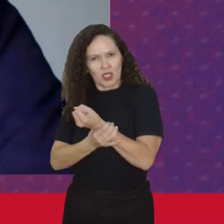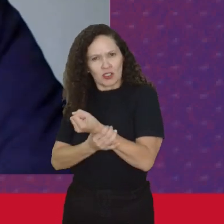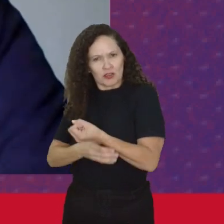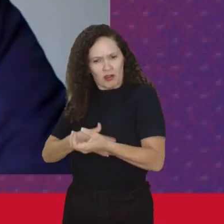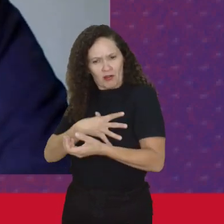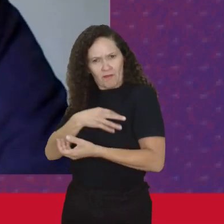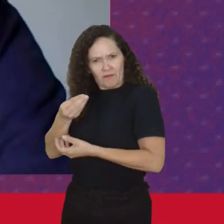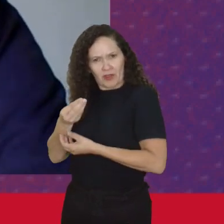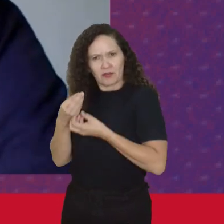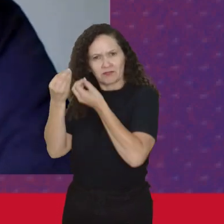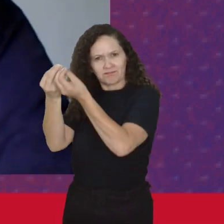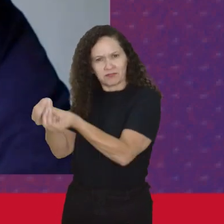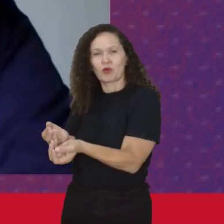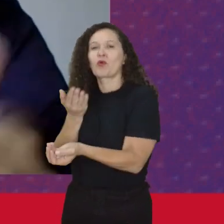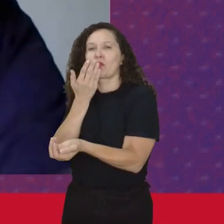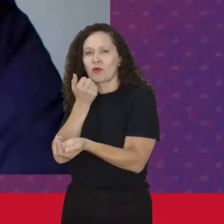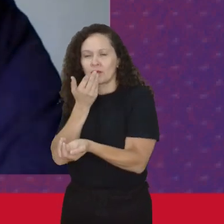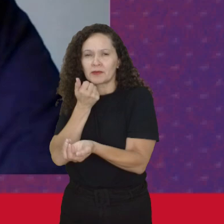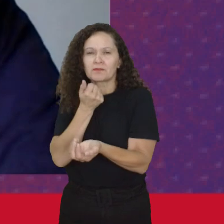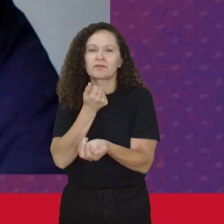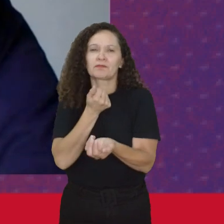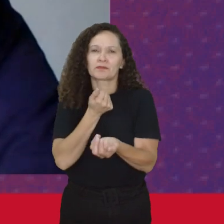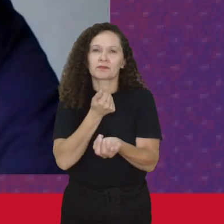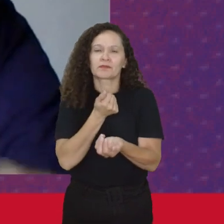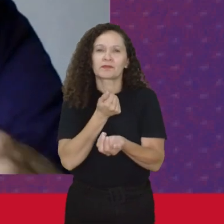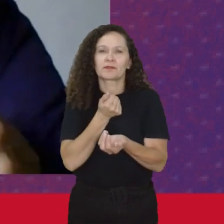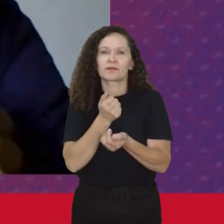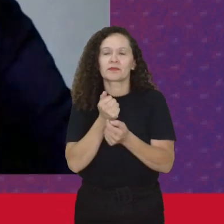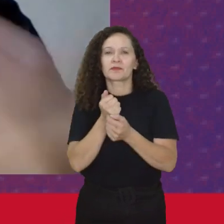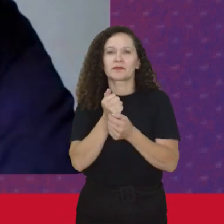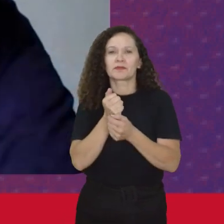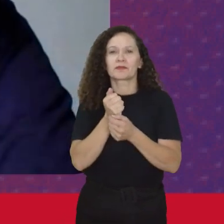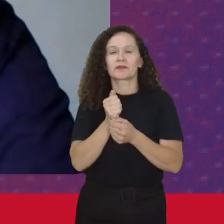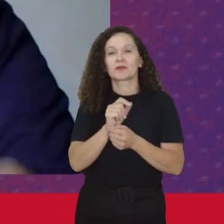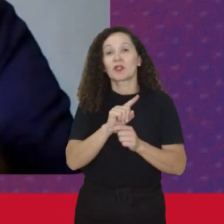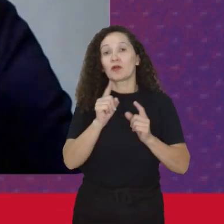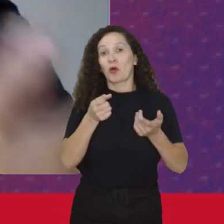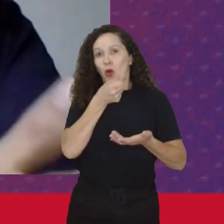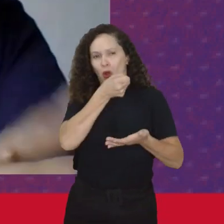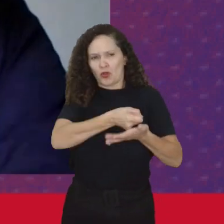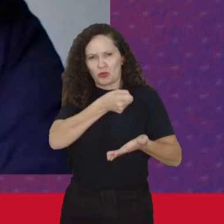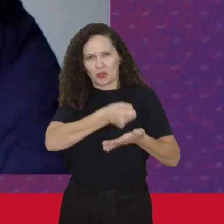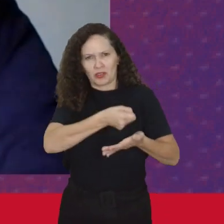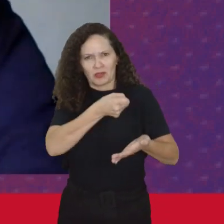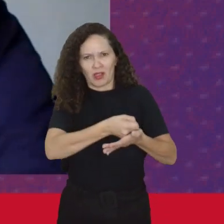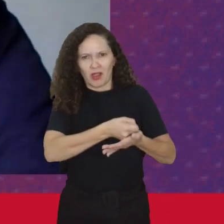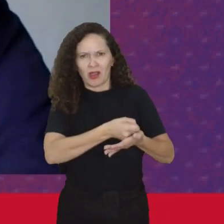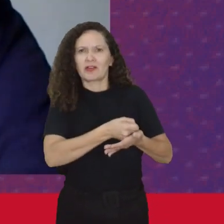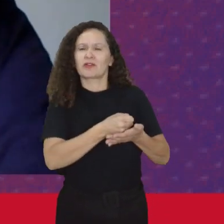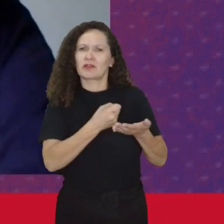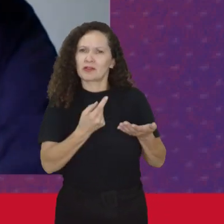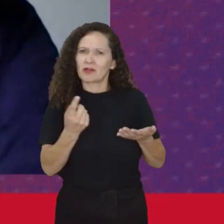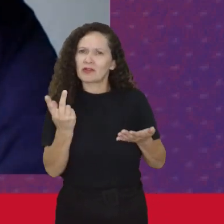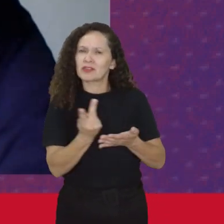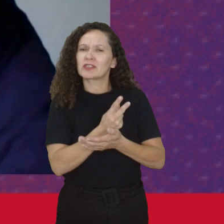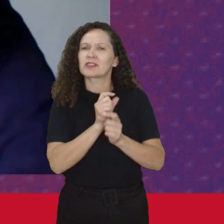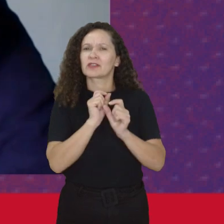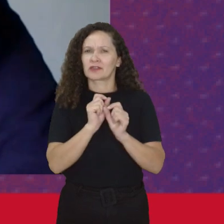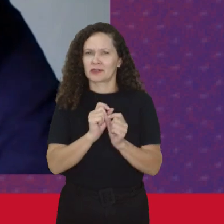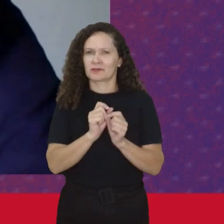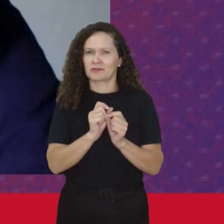filhos E numa Rússia Extremamente autoritária Do confizarismo E